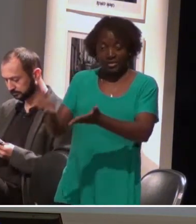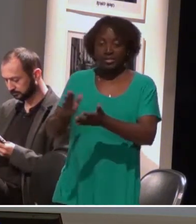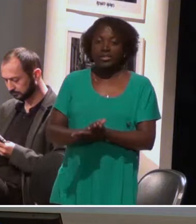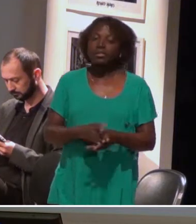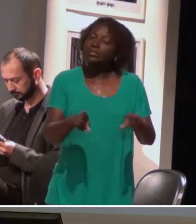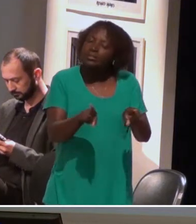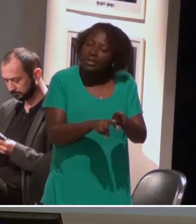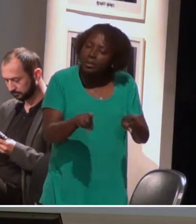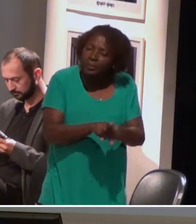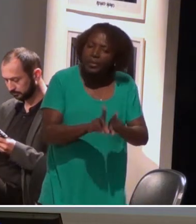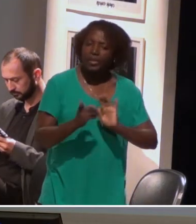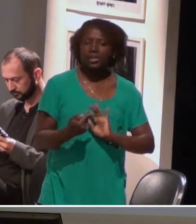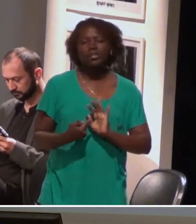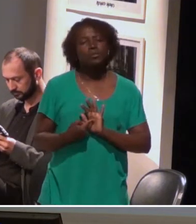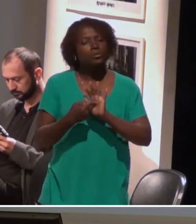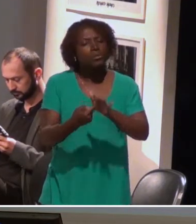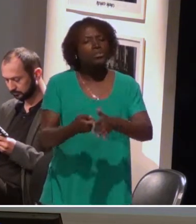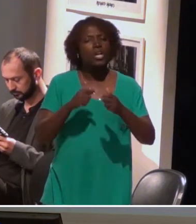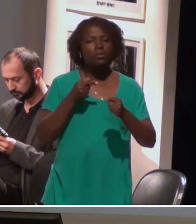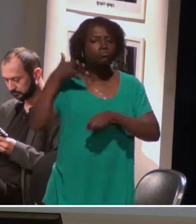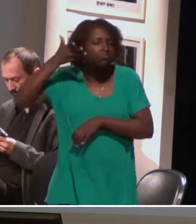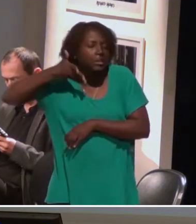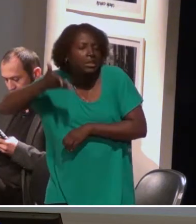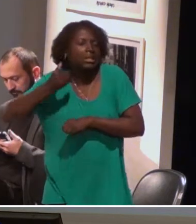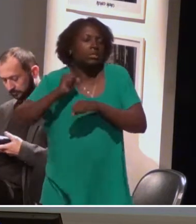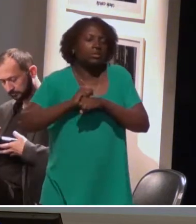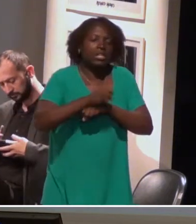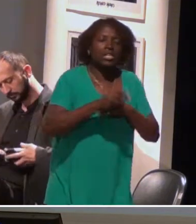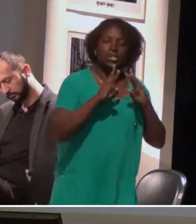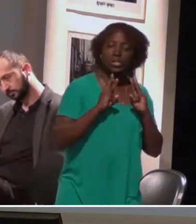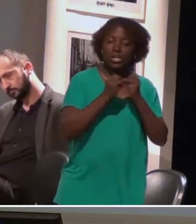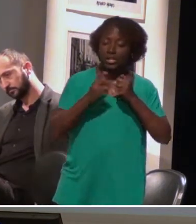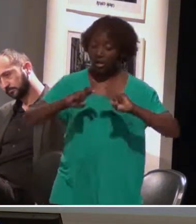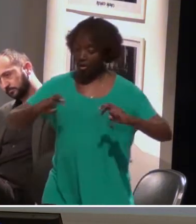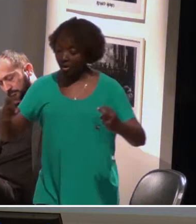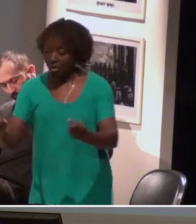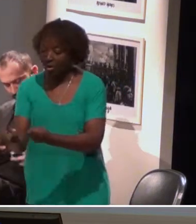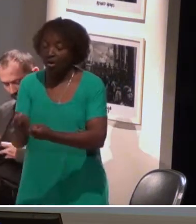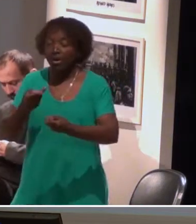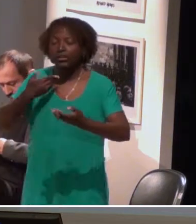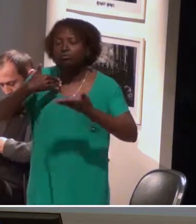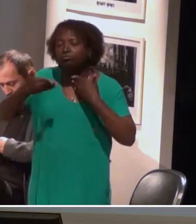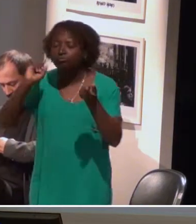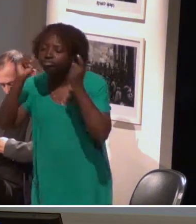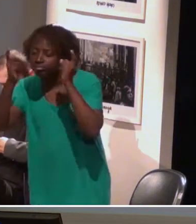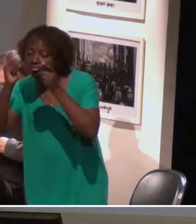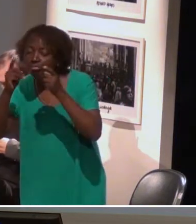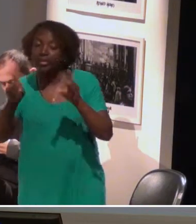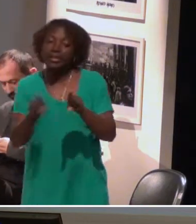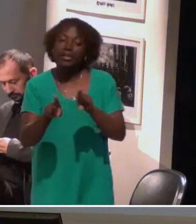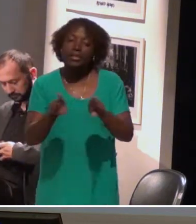Fora isso, gente está sempre realizando seminário, palestra, workshop, roda de conversa, e temos o projeto Oficina